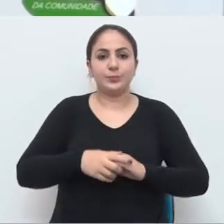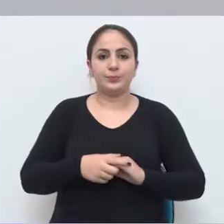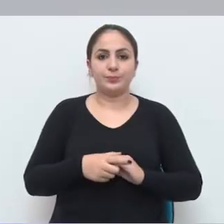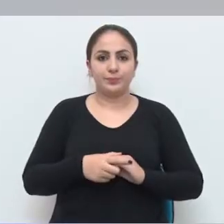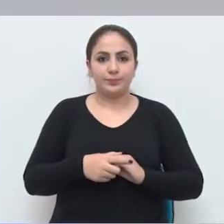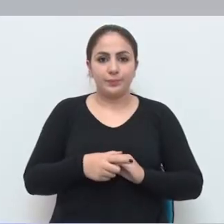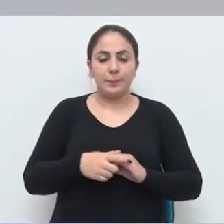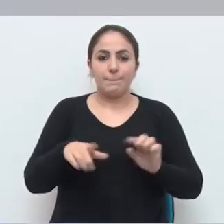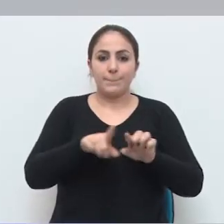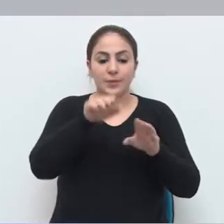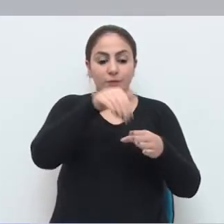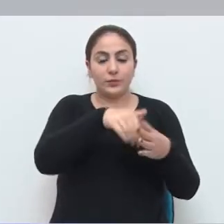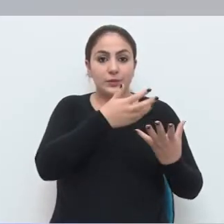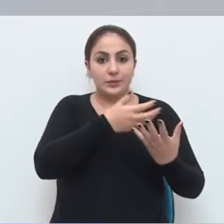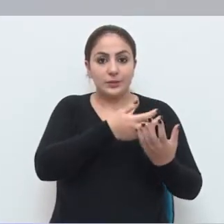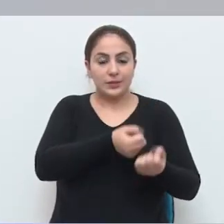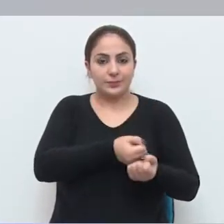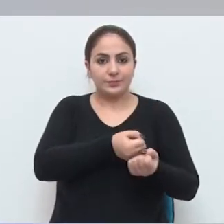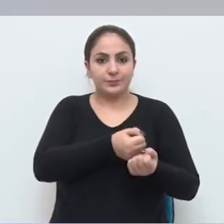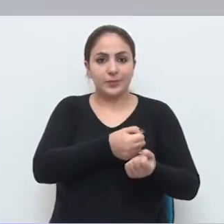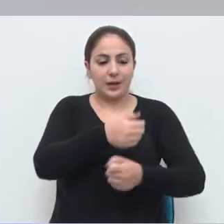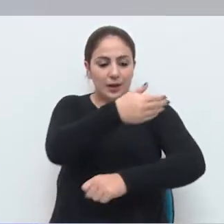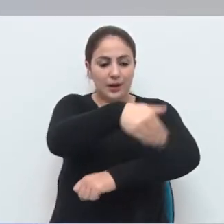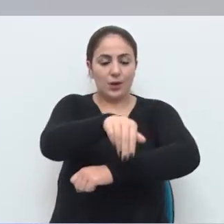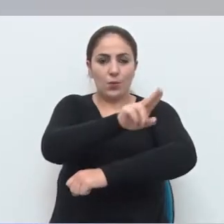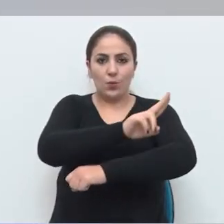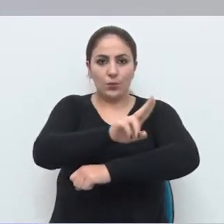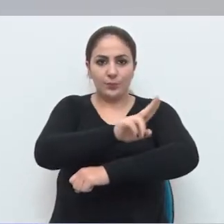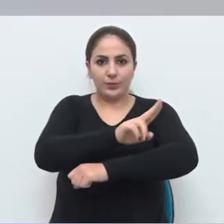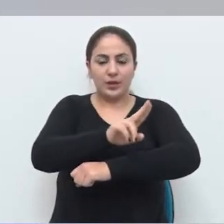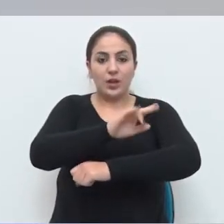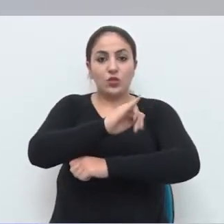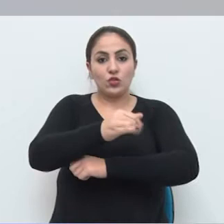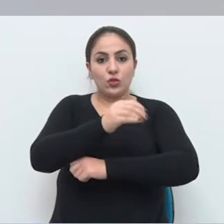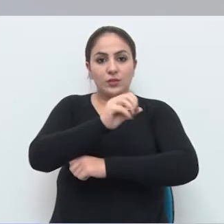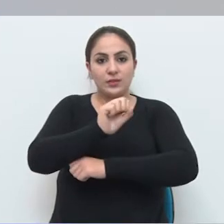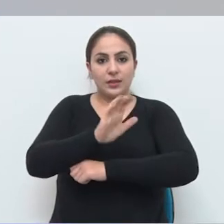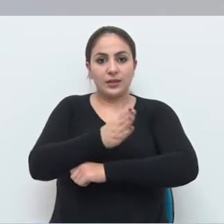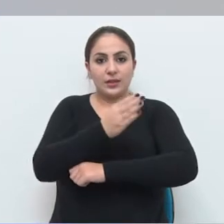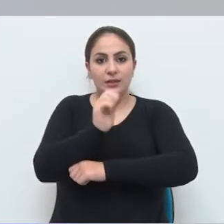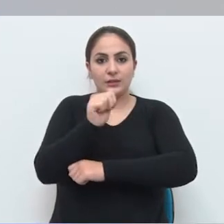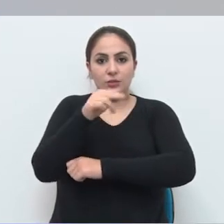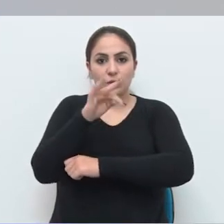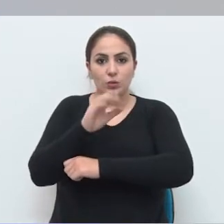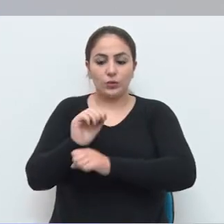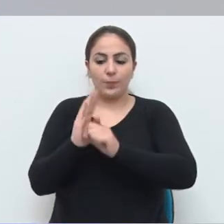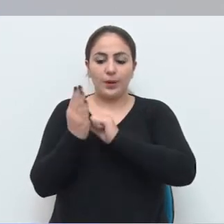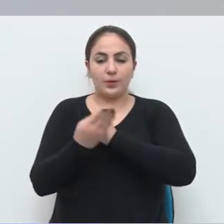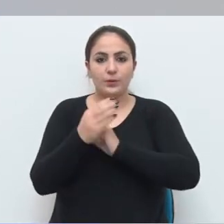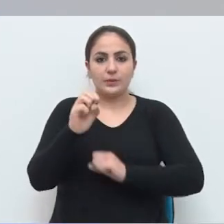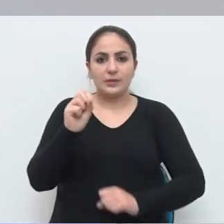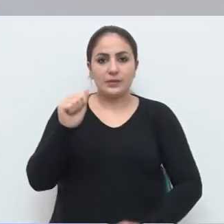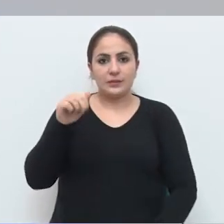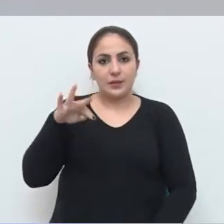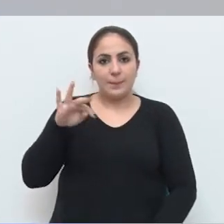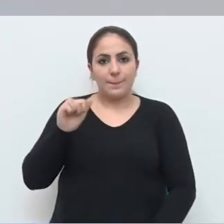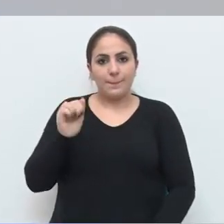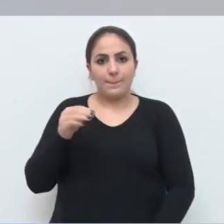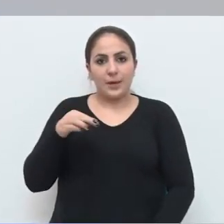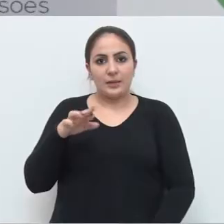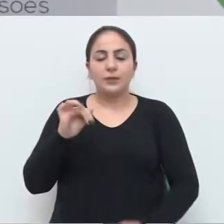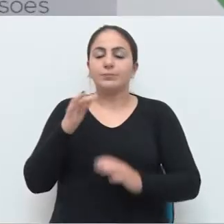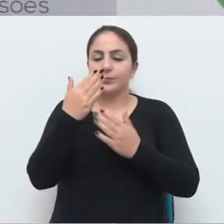fundo. E por unanimidade, a denominação da Rua José Antônio de Camargo, no bairro Santa Marta, também foi